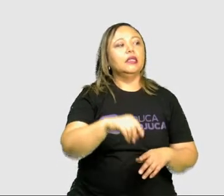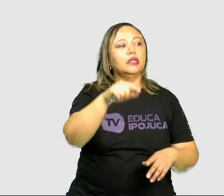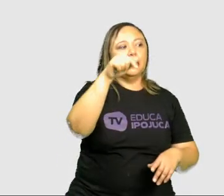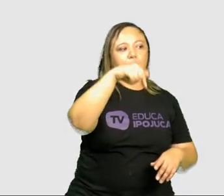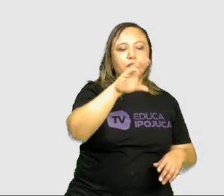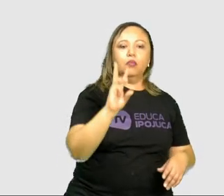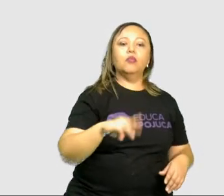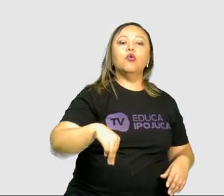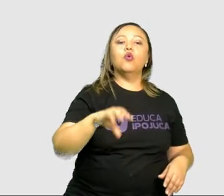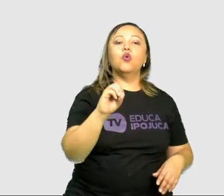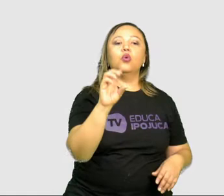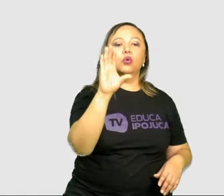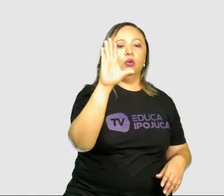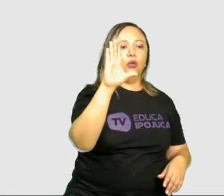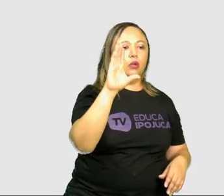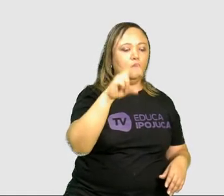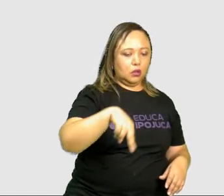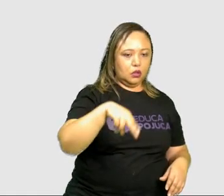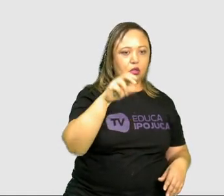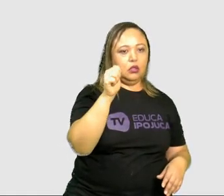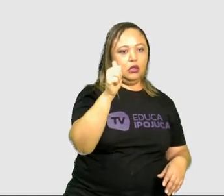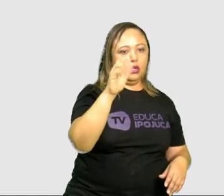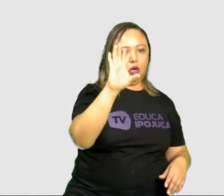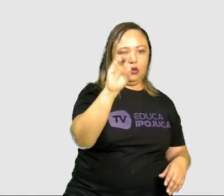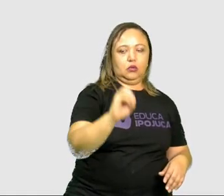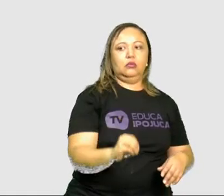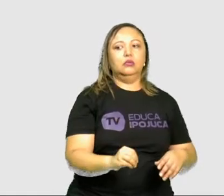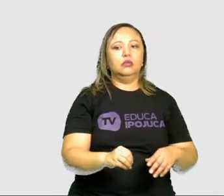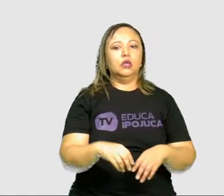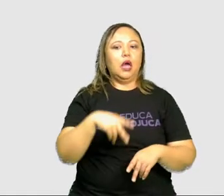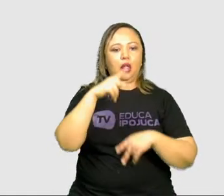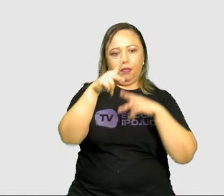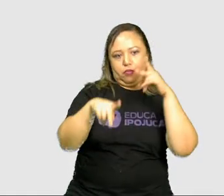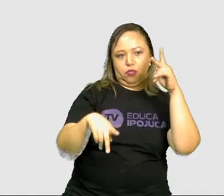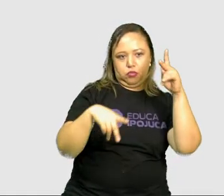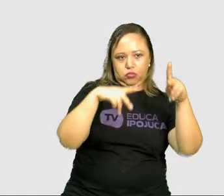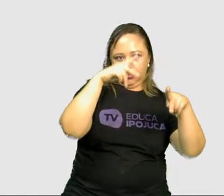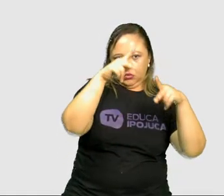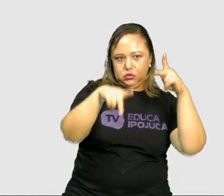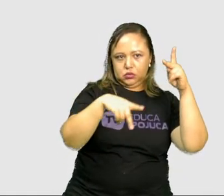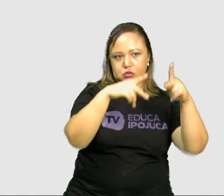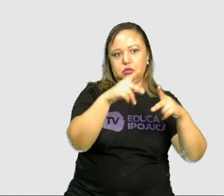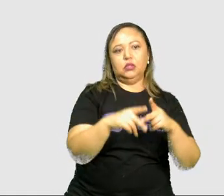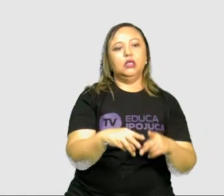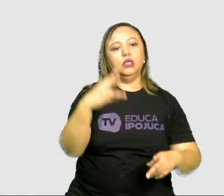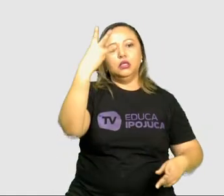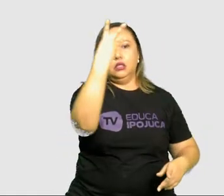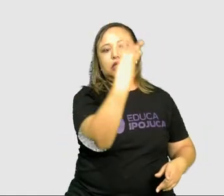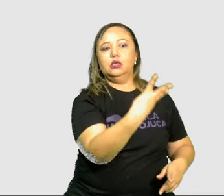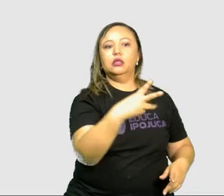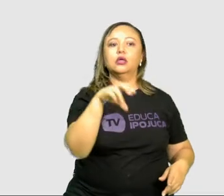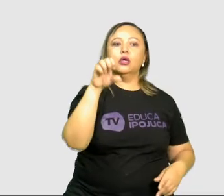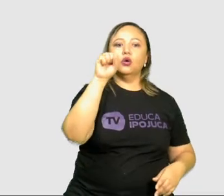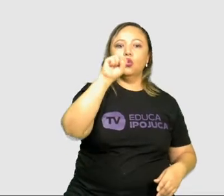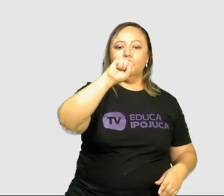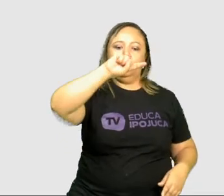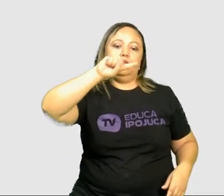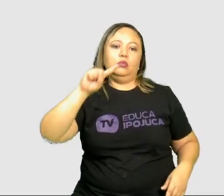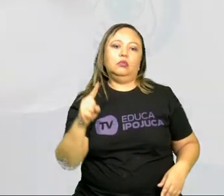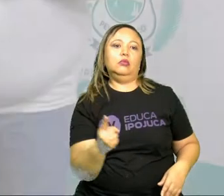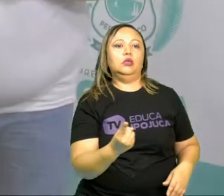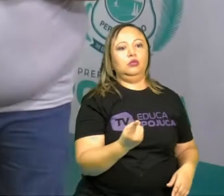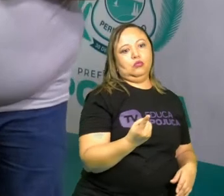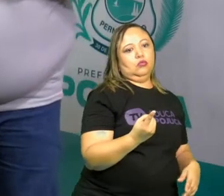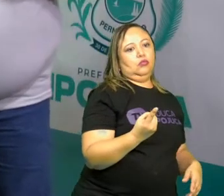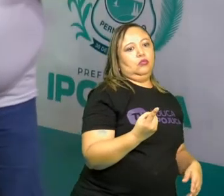por quilômetro quadrado. E uma população de 38.967 pessoas.